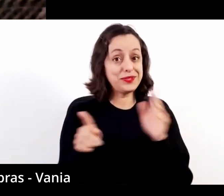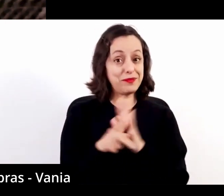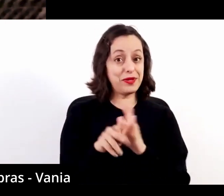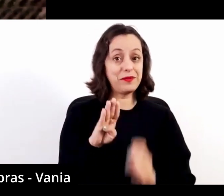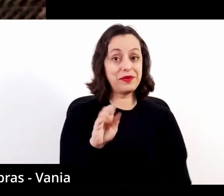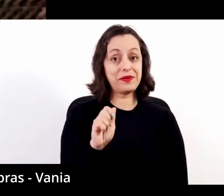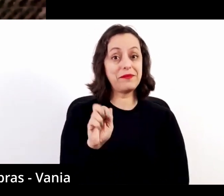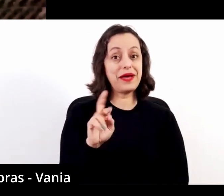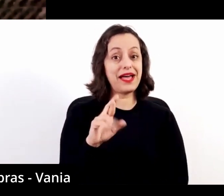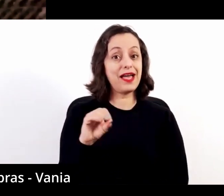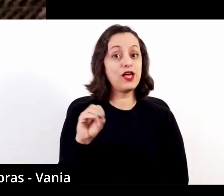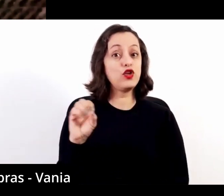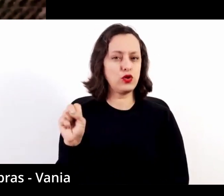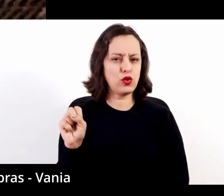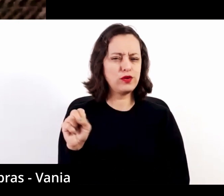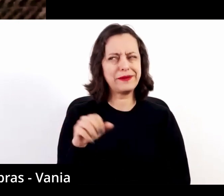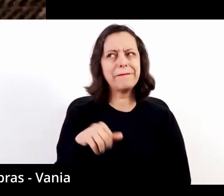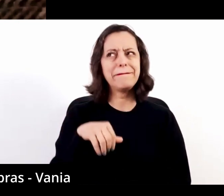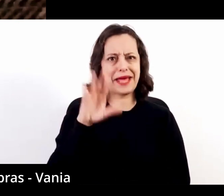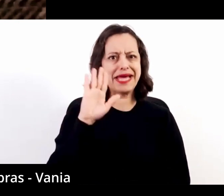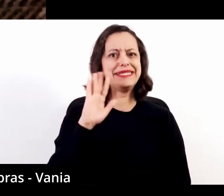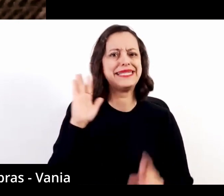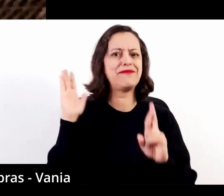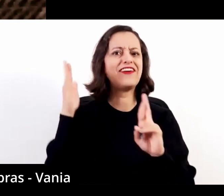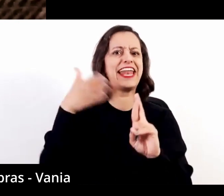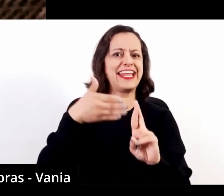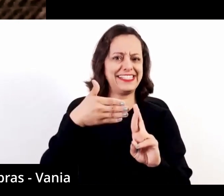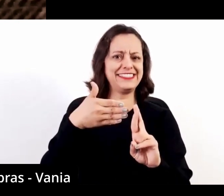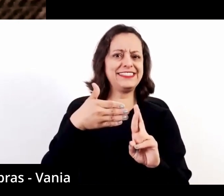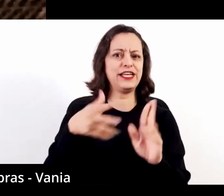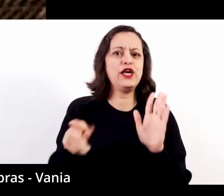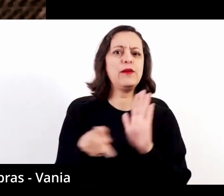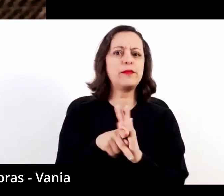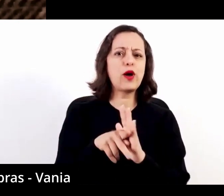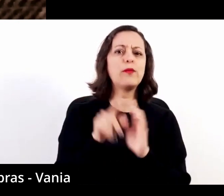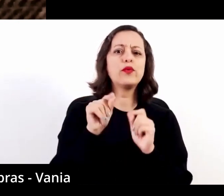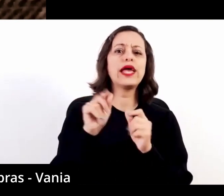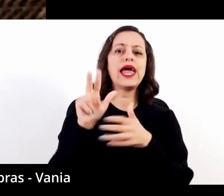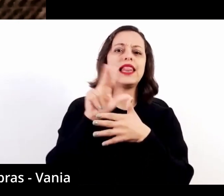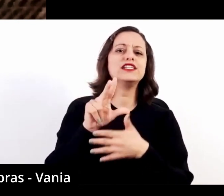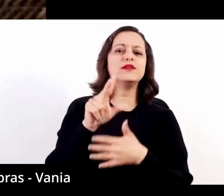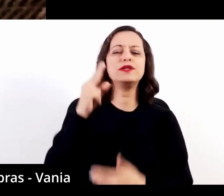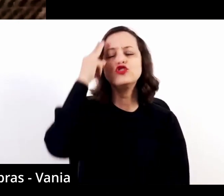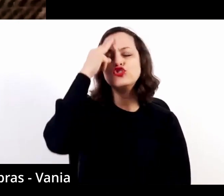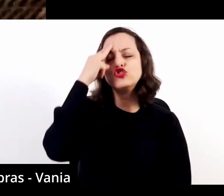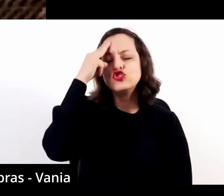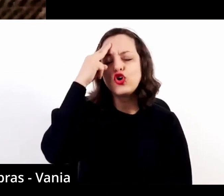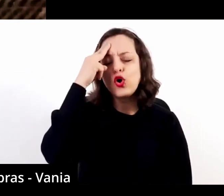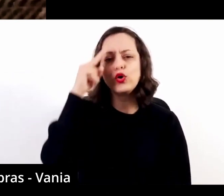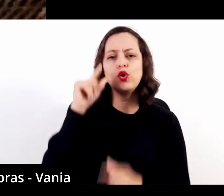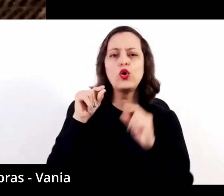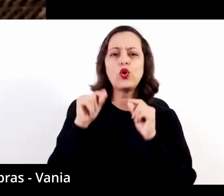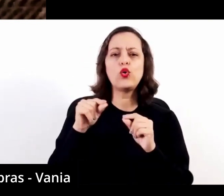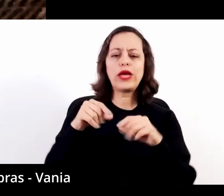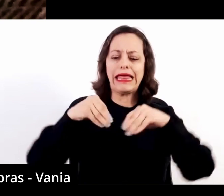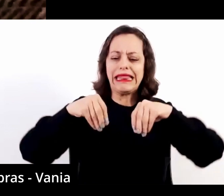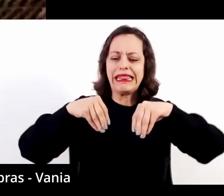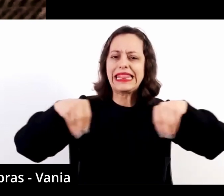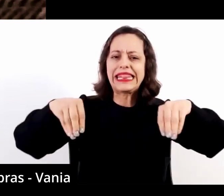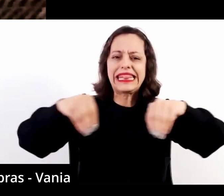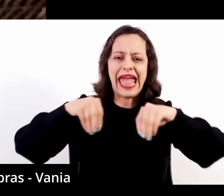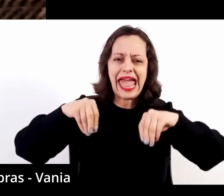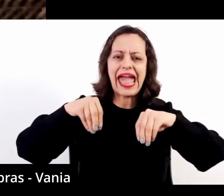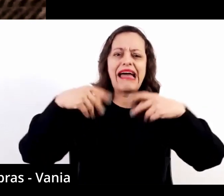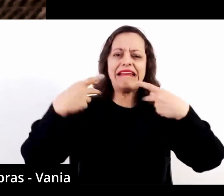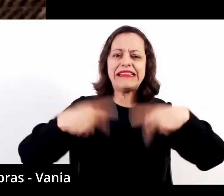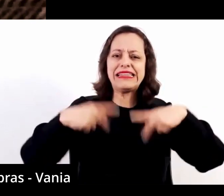do Bairros, uma das mais representativas desse sonho latino-americano, dessas entranhas profundas dessa terra, marcada